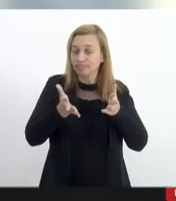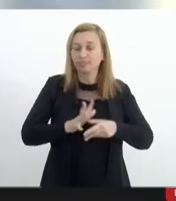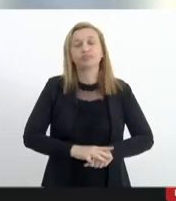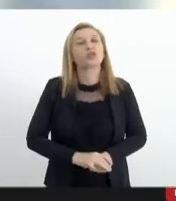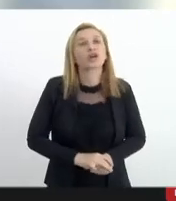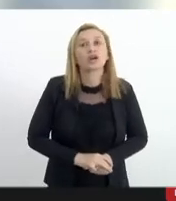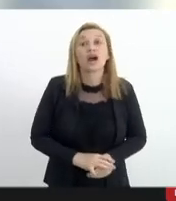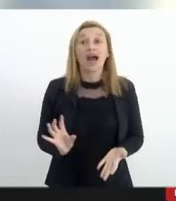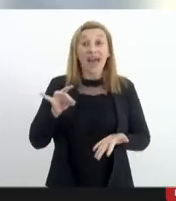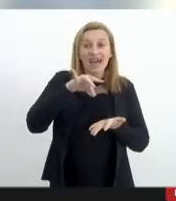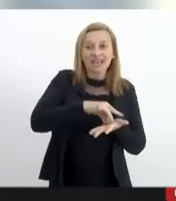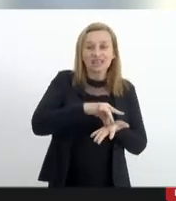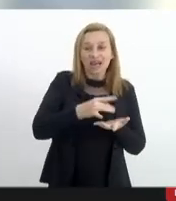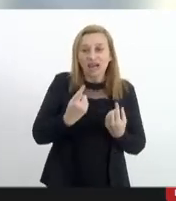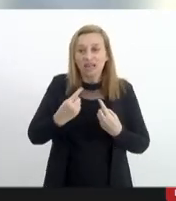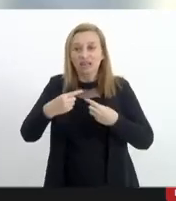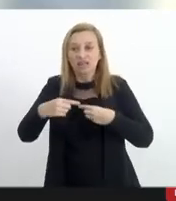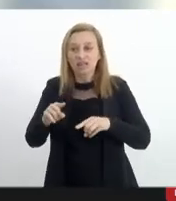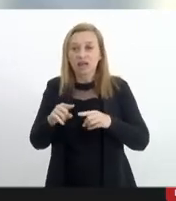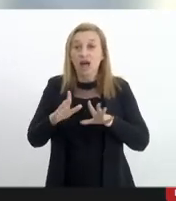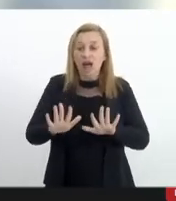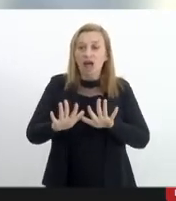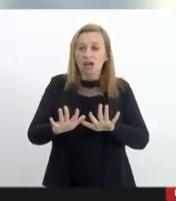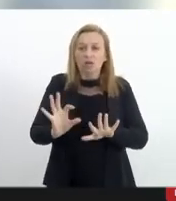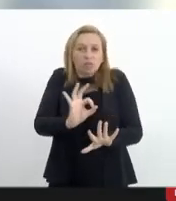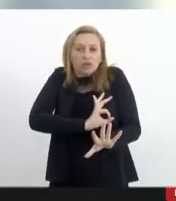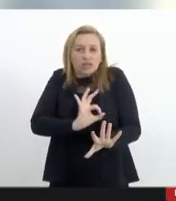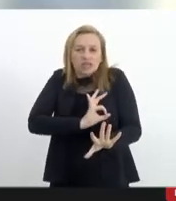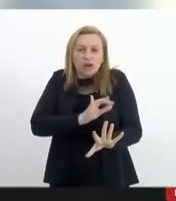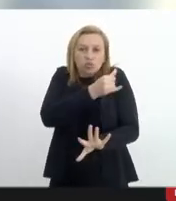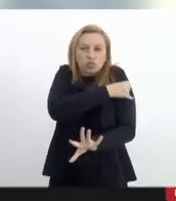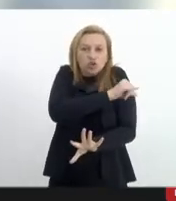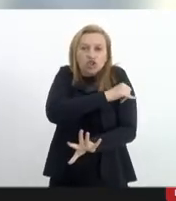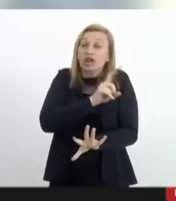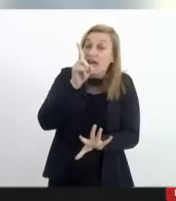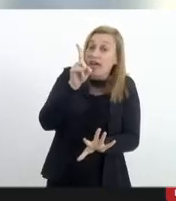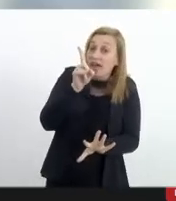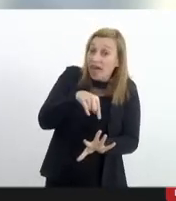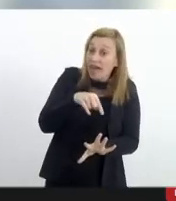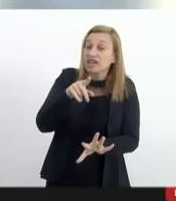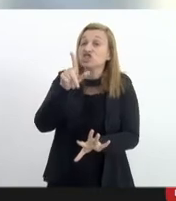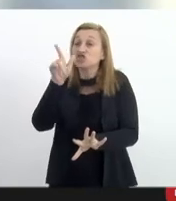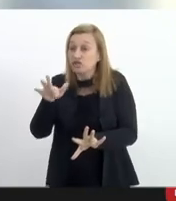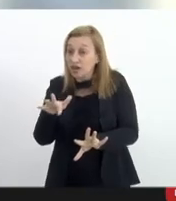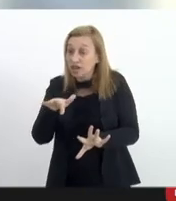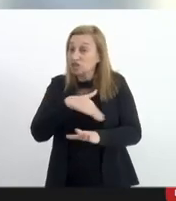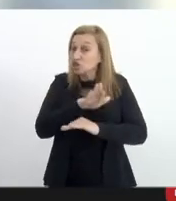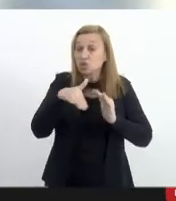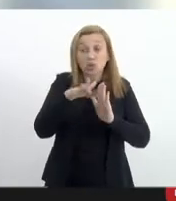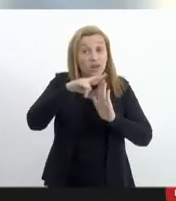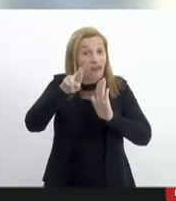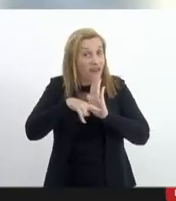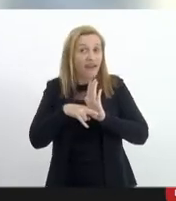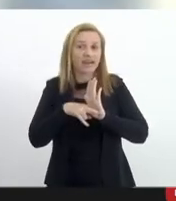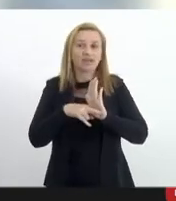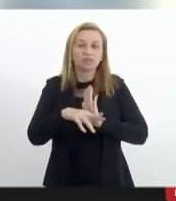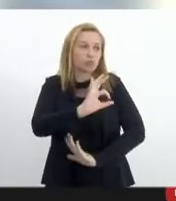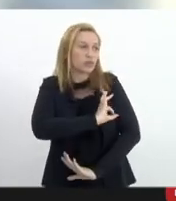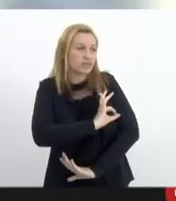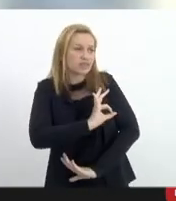a realidade enfrentada por policiais no Rio de Janeiro ela é diferente de toda a realidade policial enfrentada